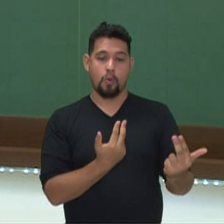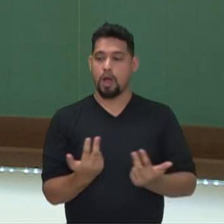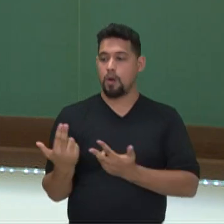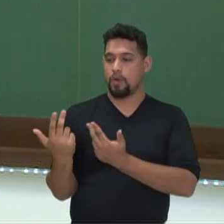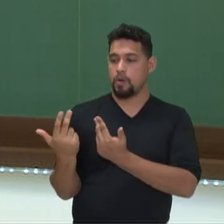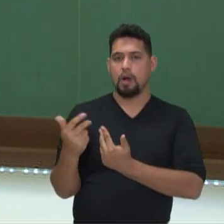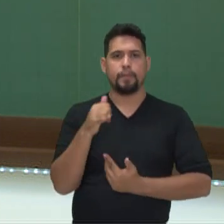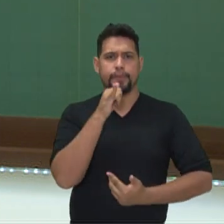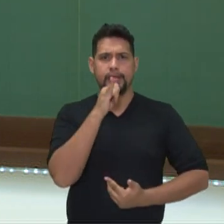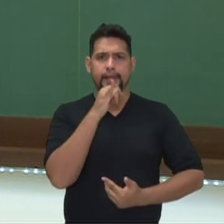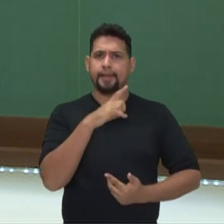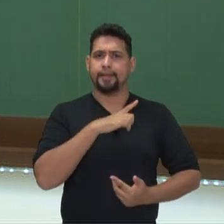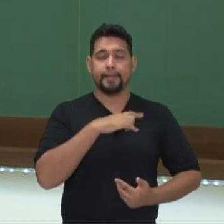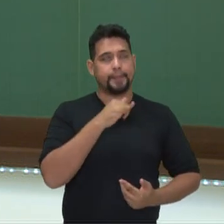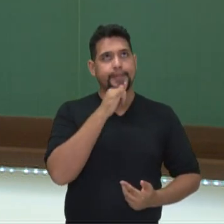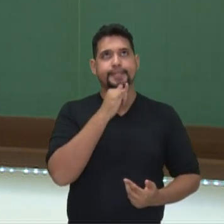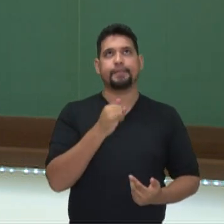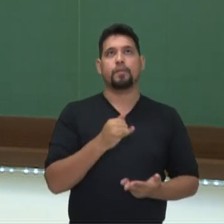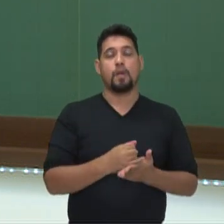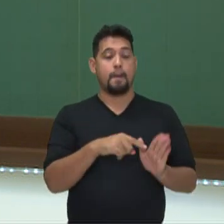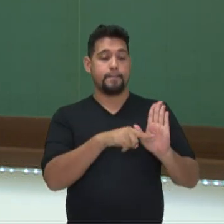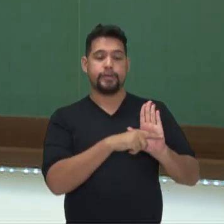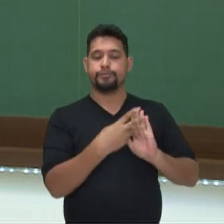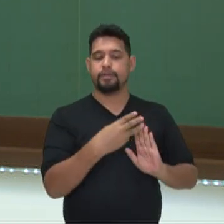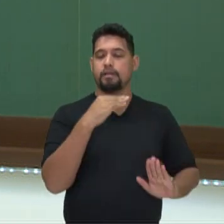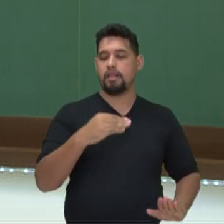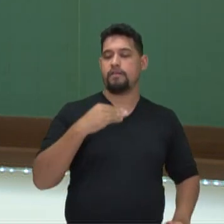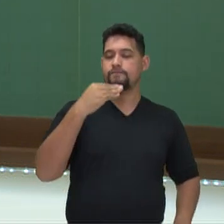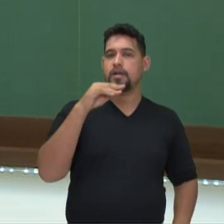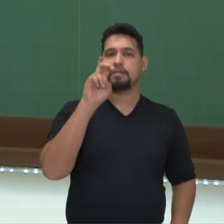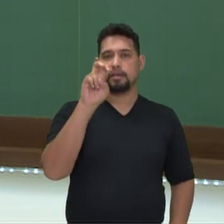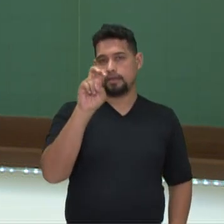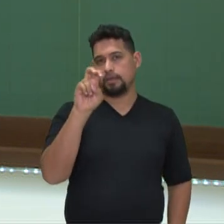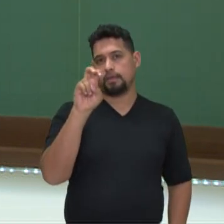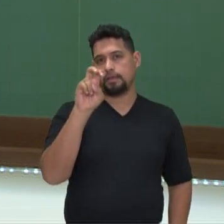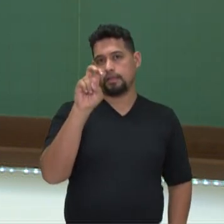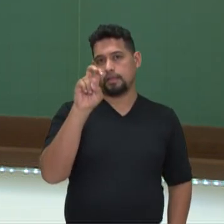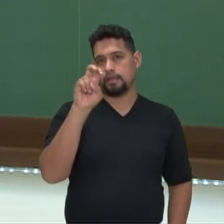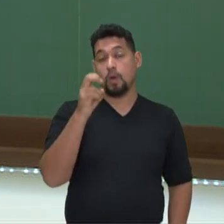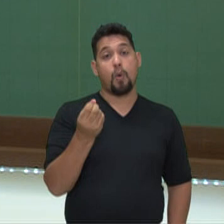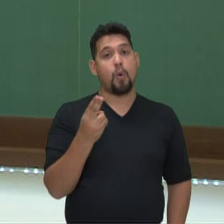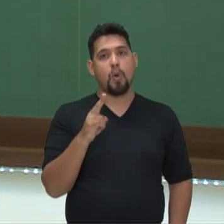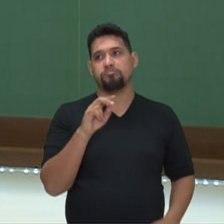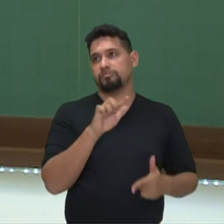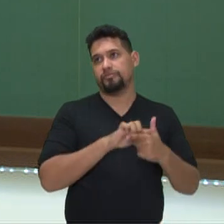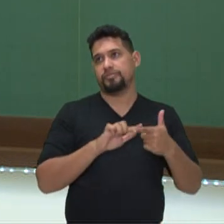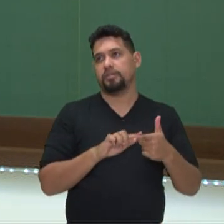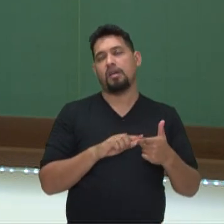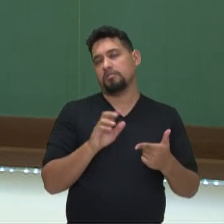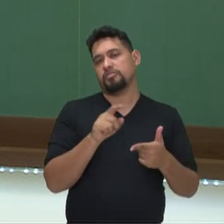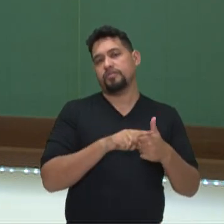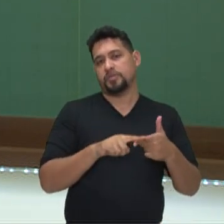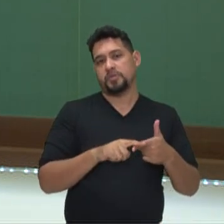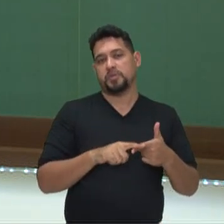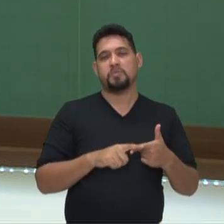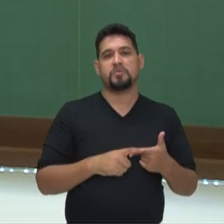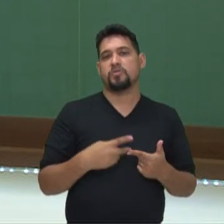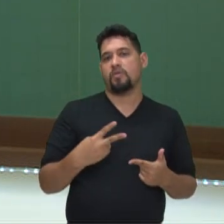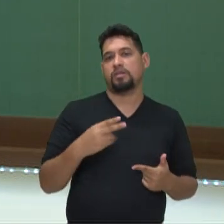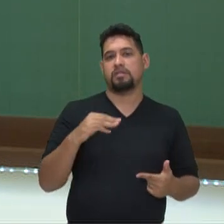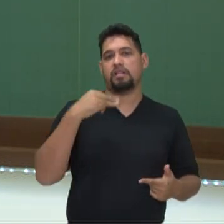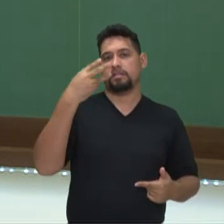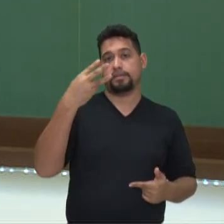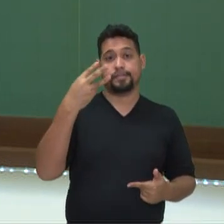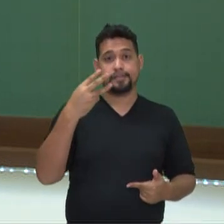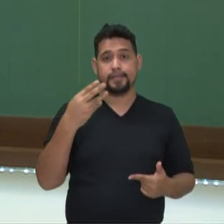Se aqui nós tivéssemos assim, menos 3 elevado à quinta potência dividido por 2 elevado à terceira,